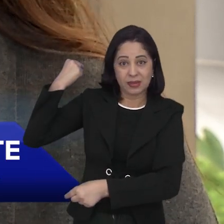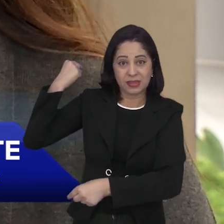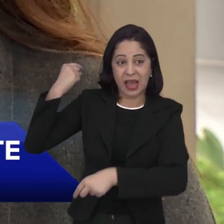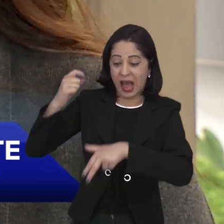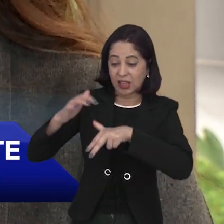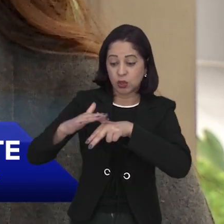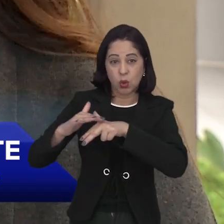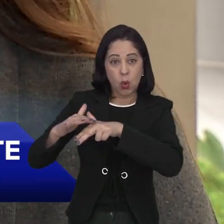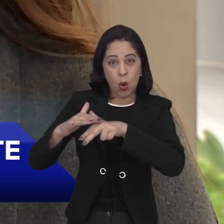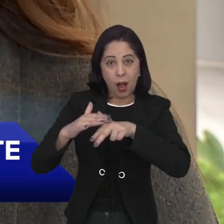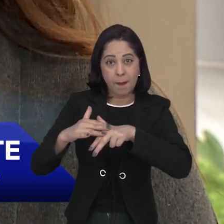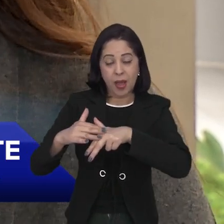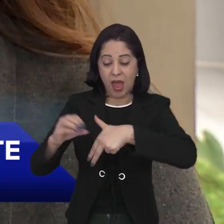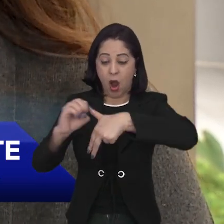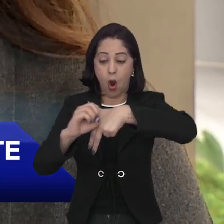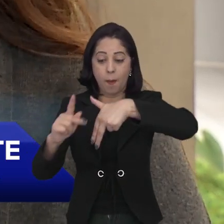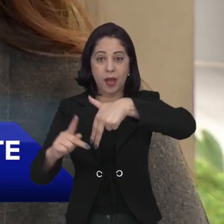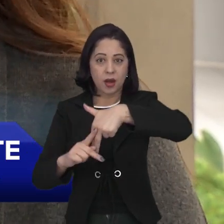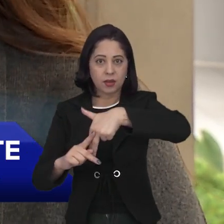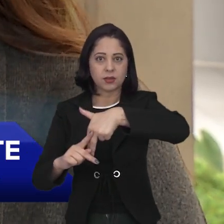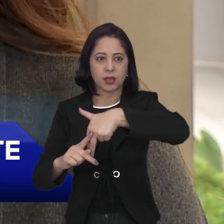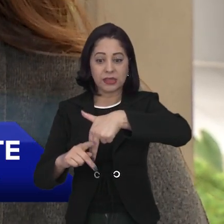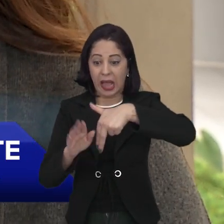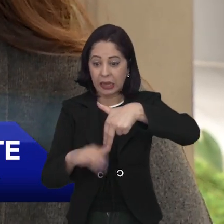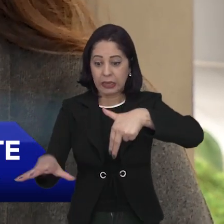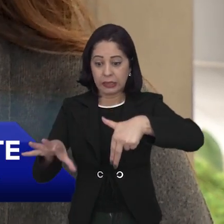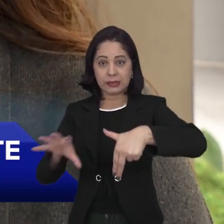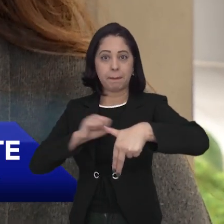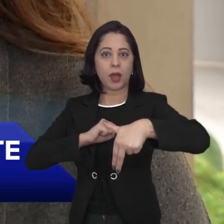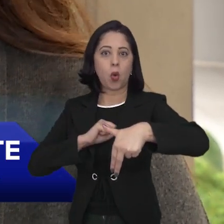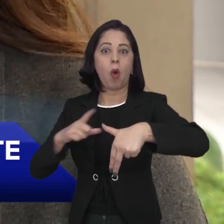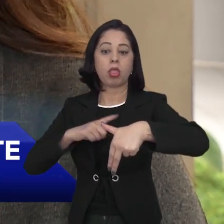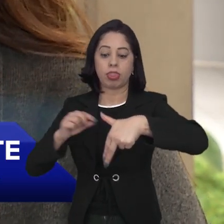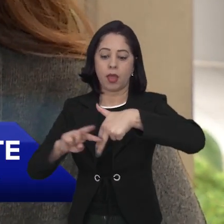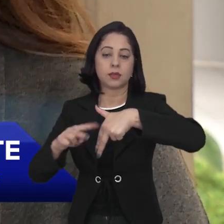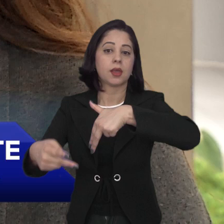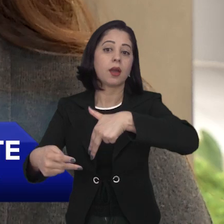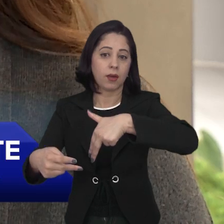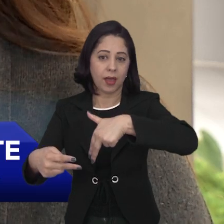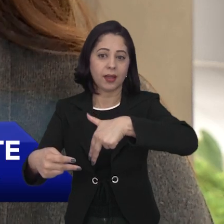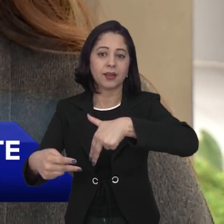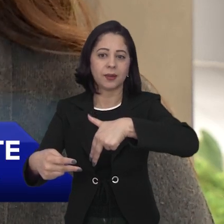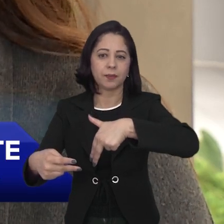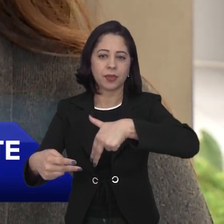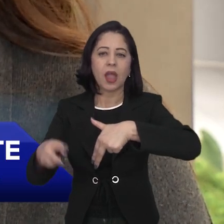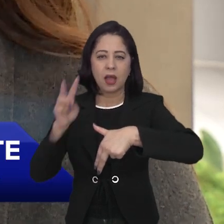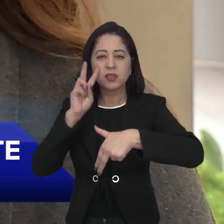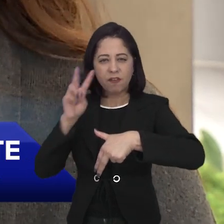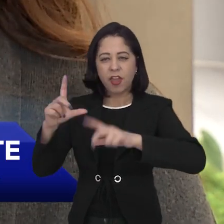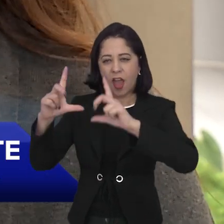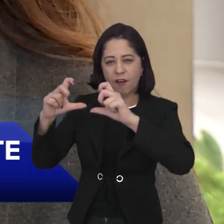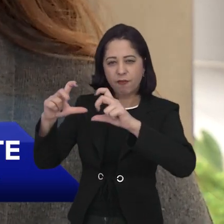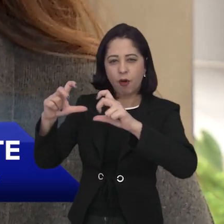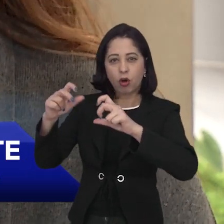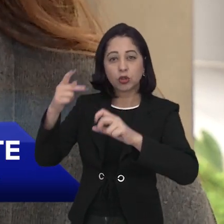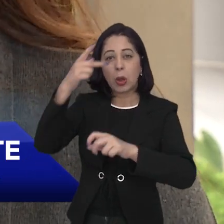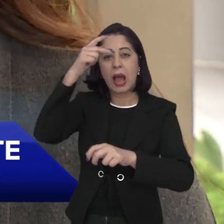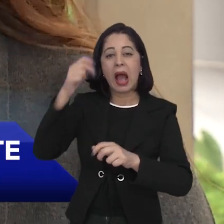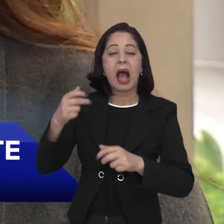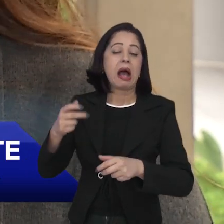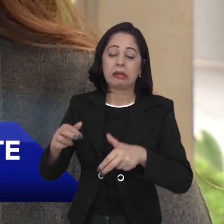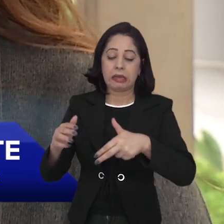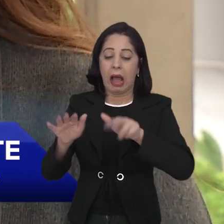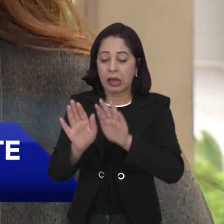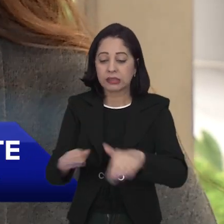conviveram com crianças que tiveram a poliomielite, né? Que ficaram com sequelas. Que são aquelas famosas fotos que a gente olha na internet das crianças